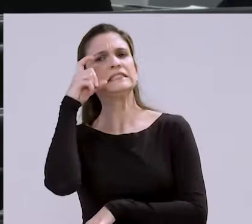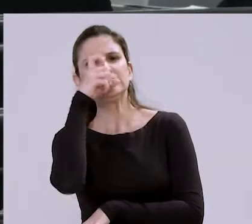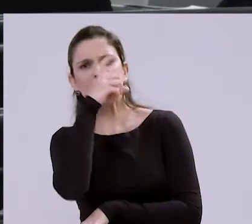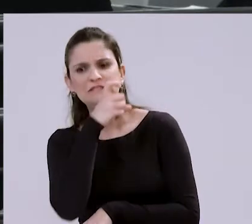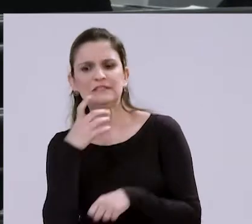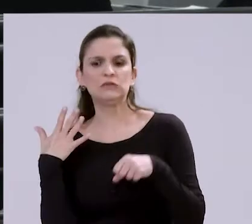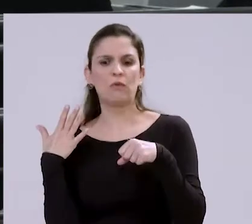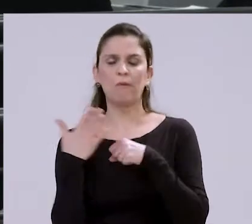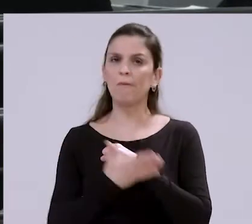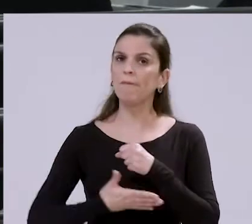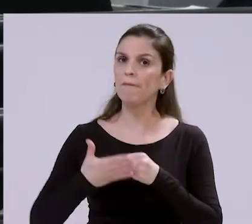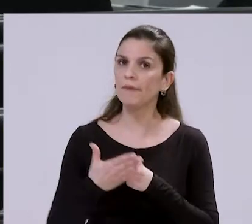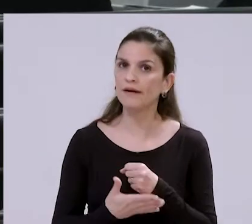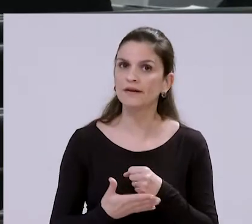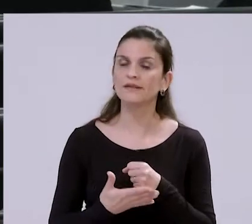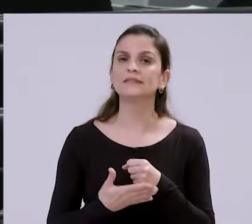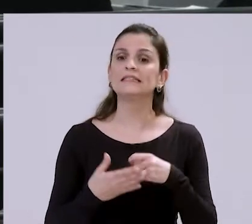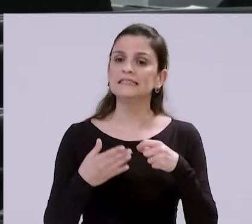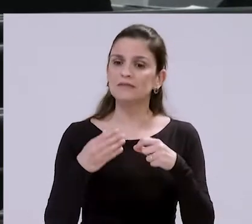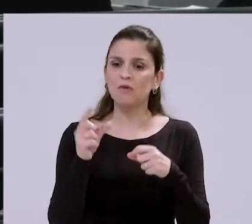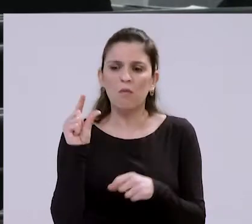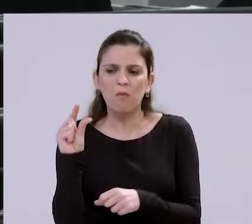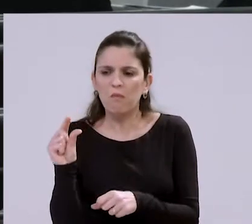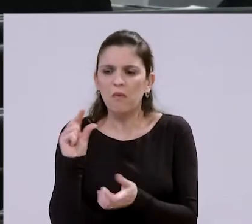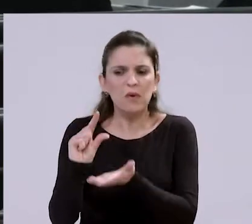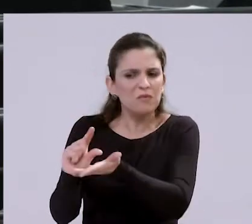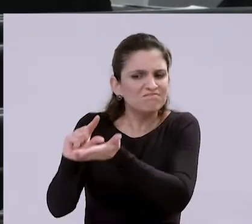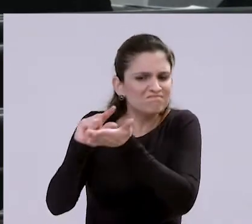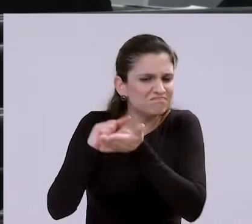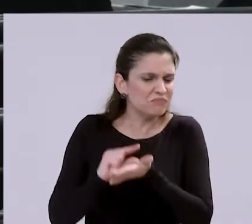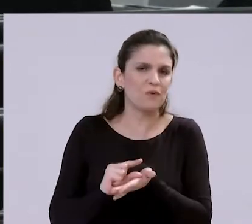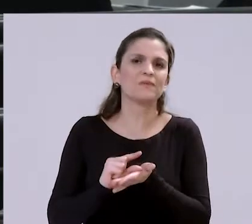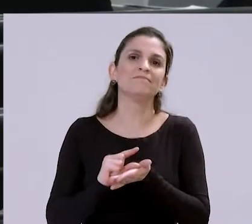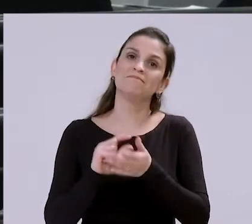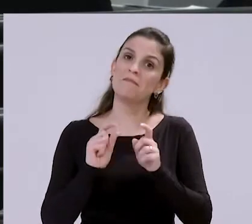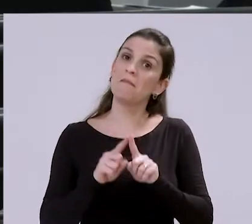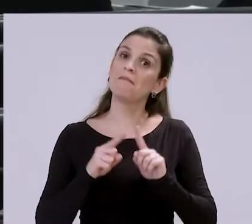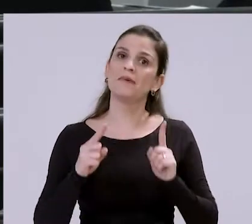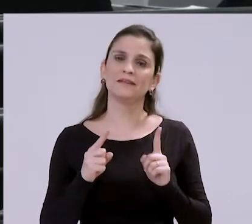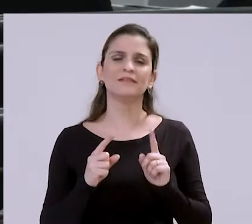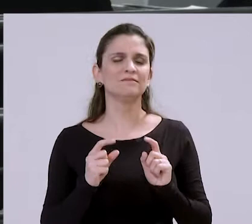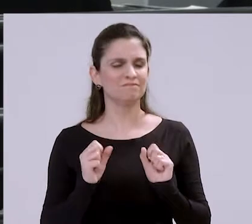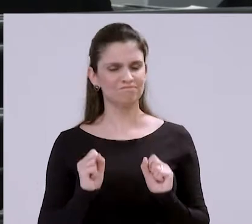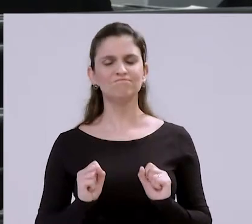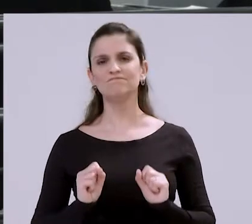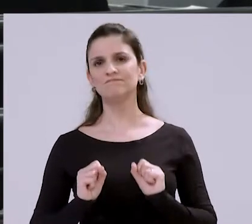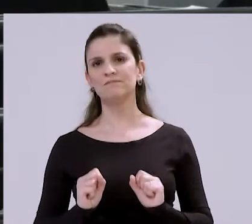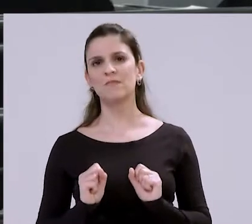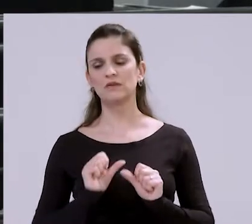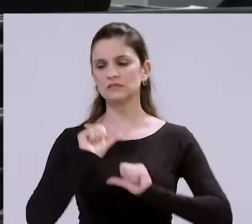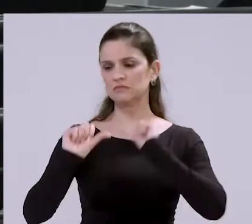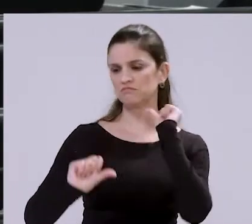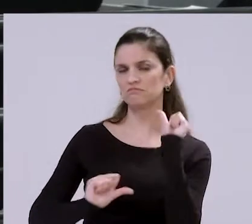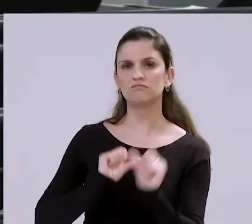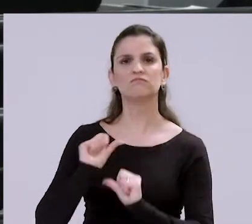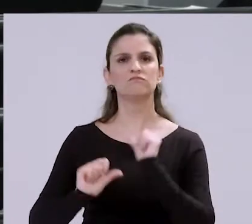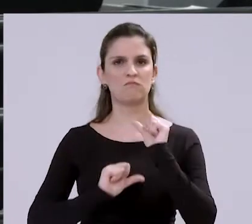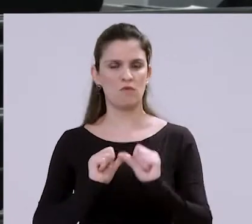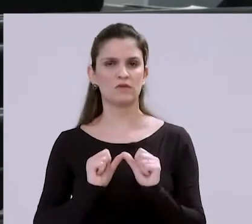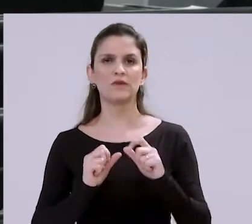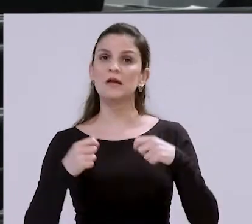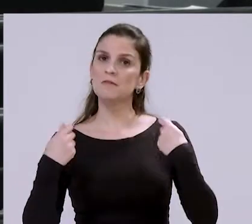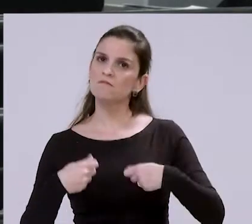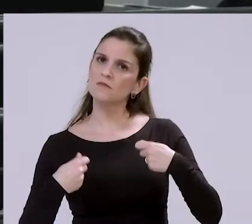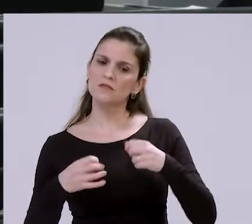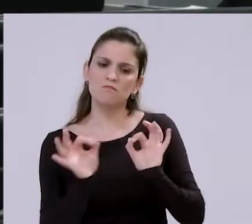difícil manter o básico. Ou seja, a gente tem pouco recurso sobrando para investimentos. Mas tudo é possível ter alterações e mudanças.